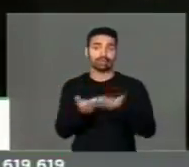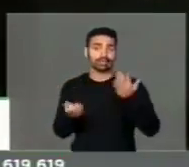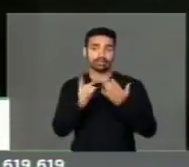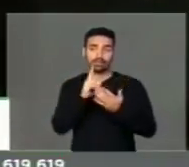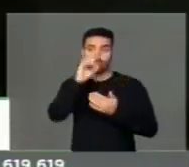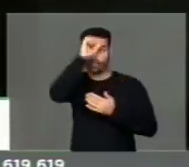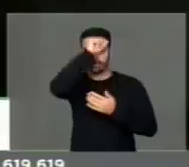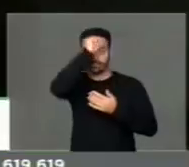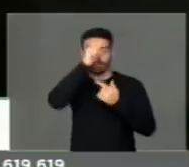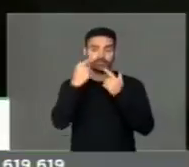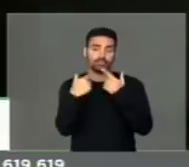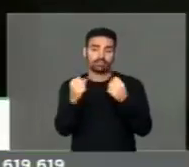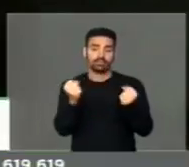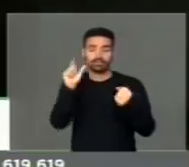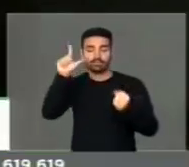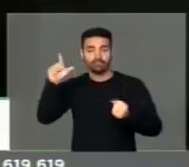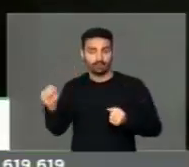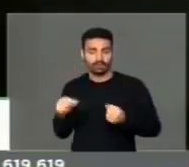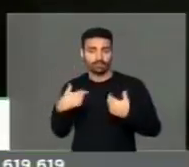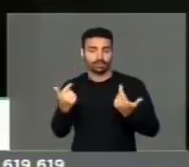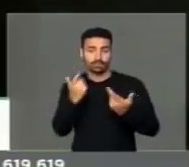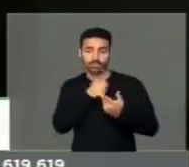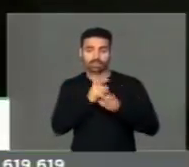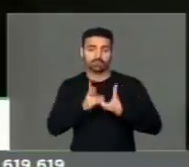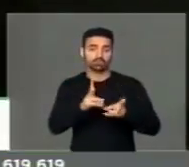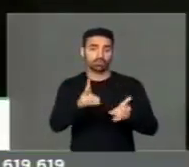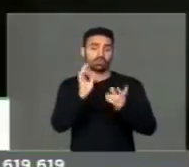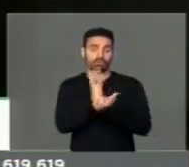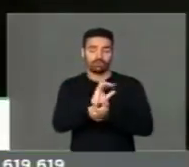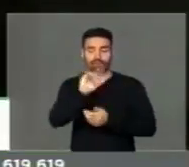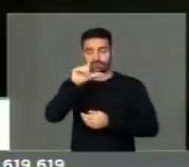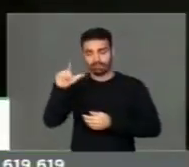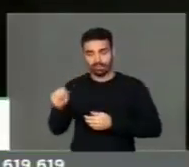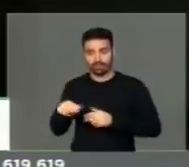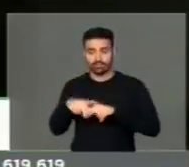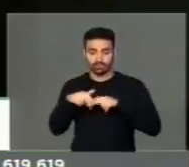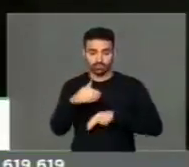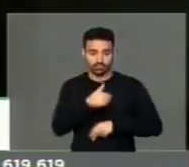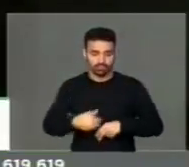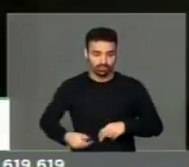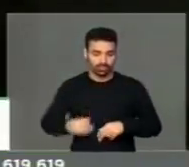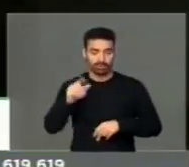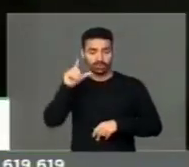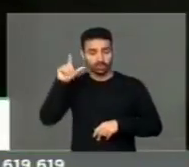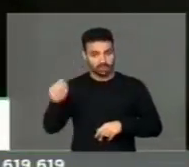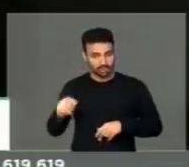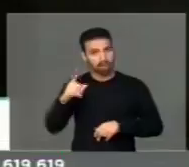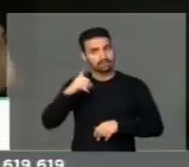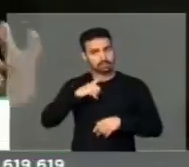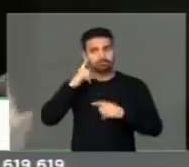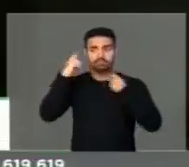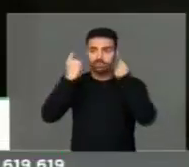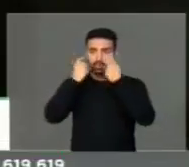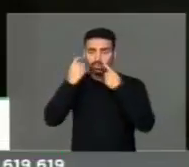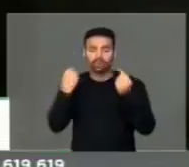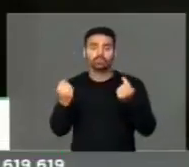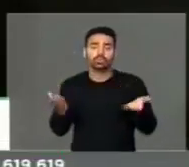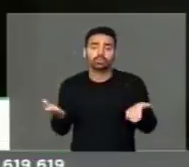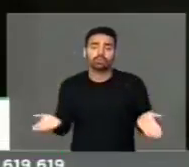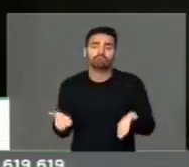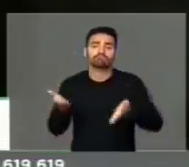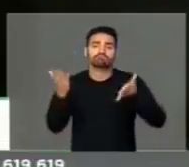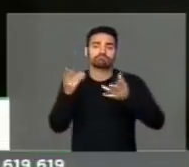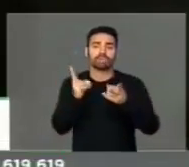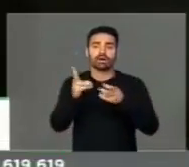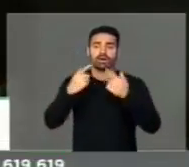fala e a continuidade da língua italiana. Então, o governo italiano tem se preocupado sempre muito em promover a